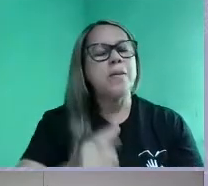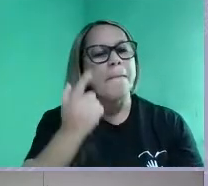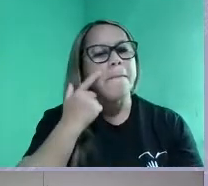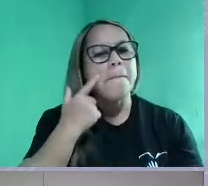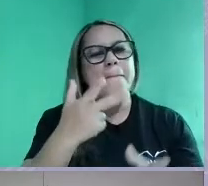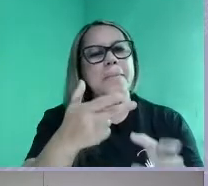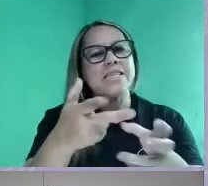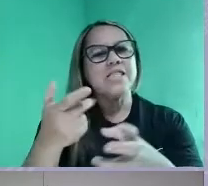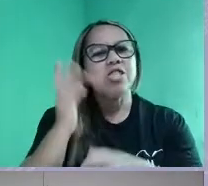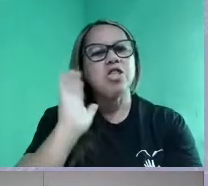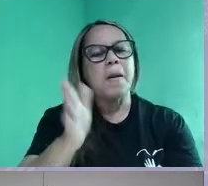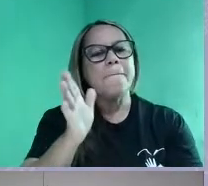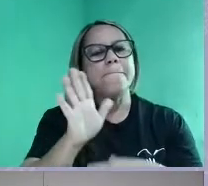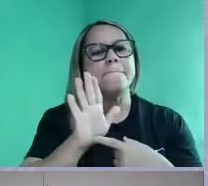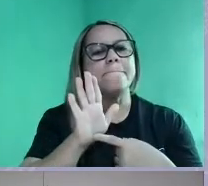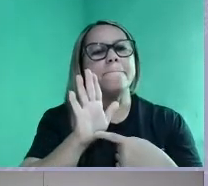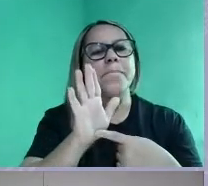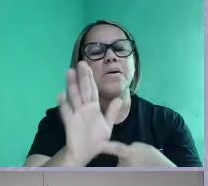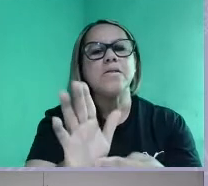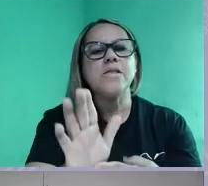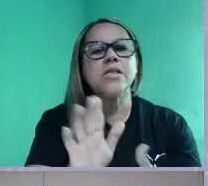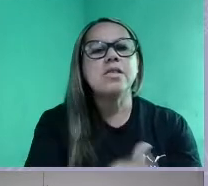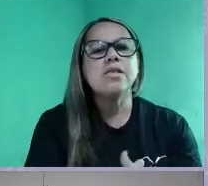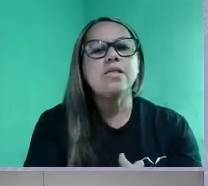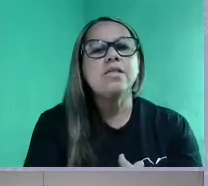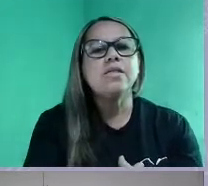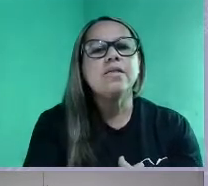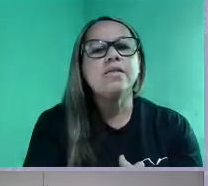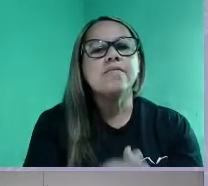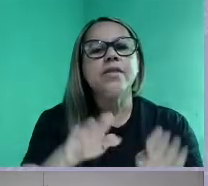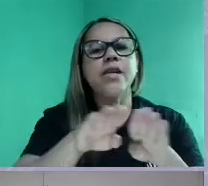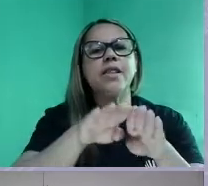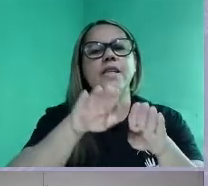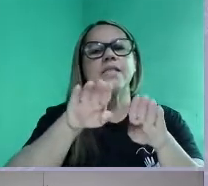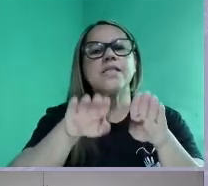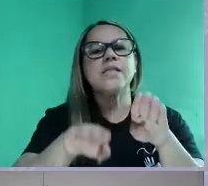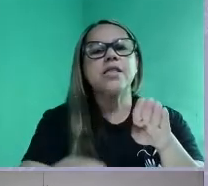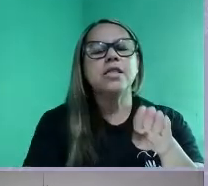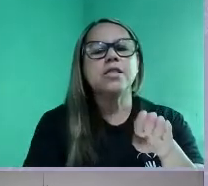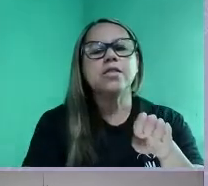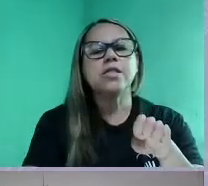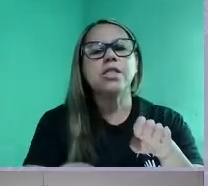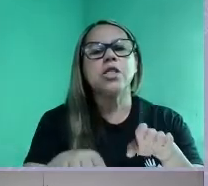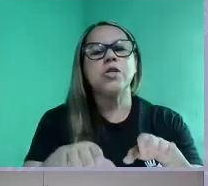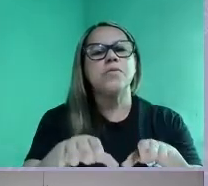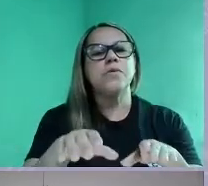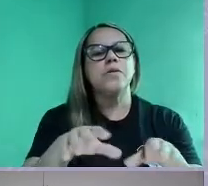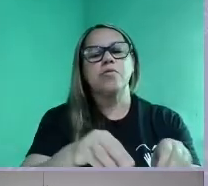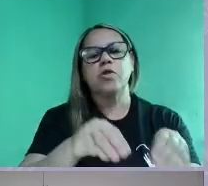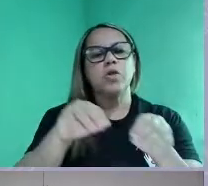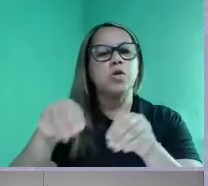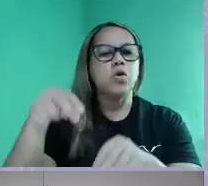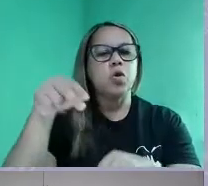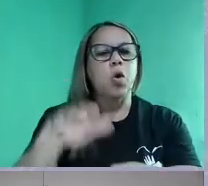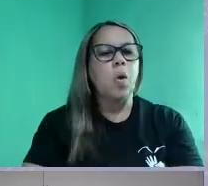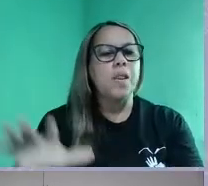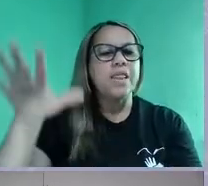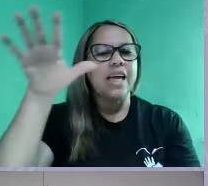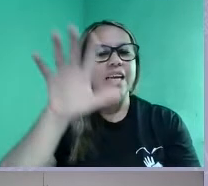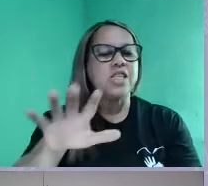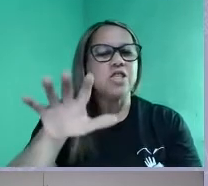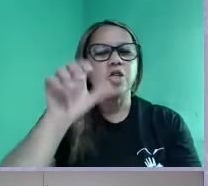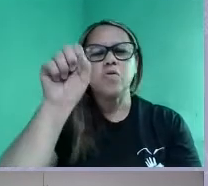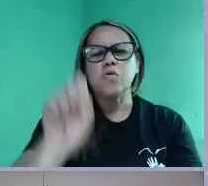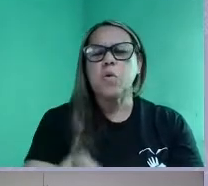apontando para esses problemas, né? Desigualdade nas taxas de desocupação entre o Nordeste e o Sul, né? Sempre há